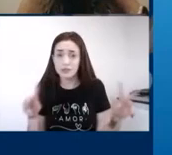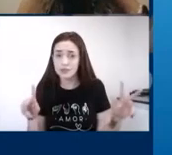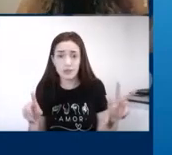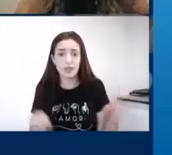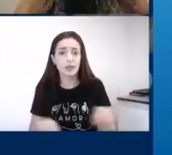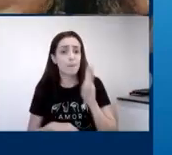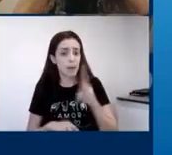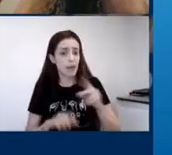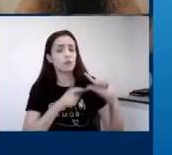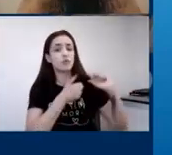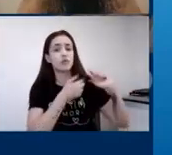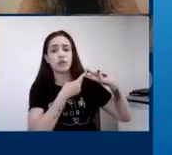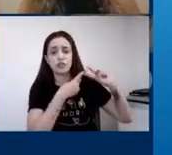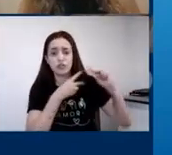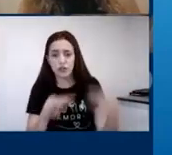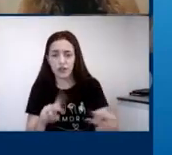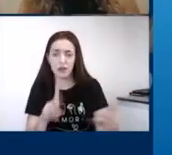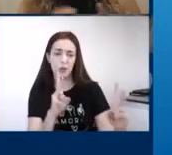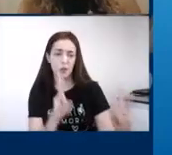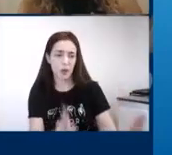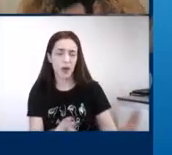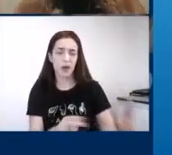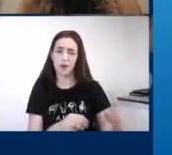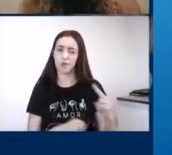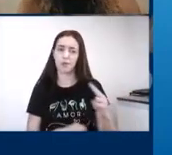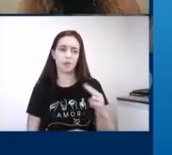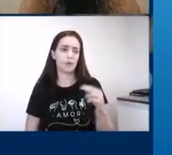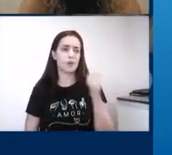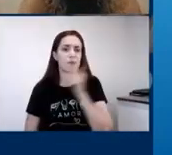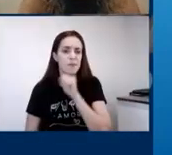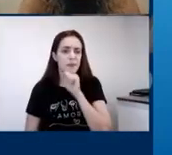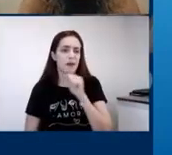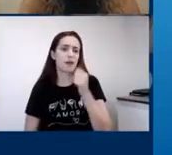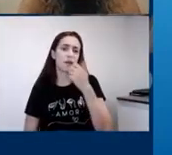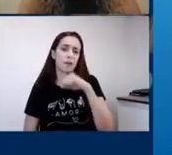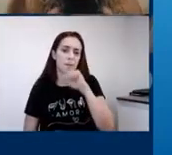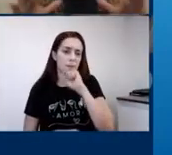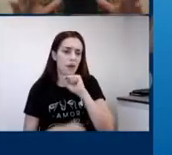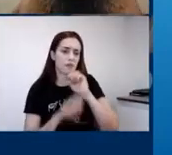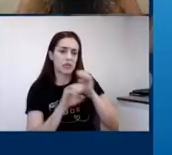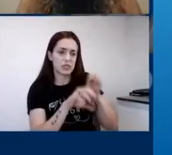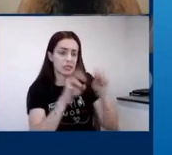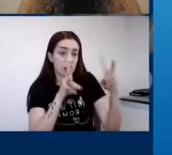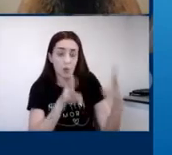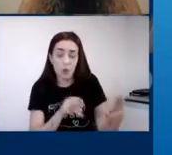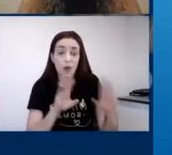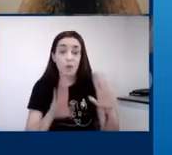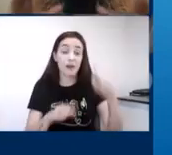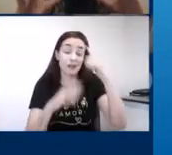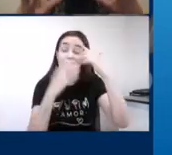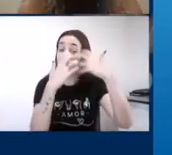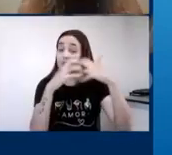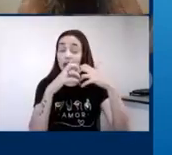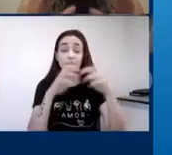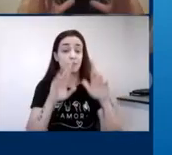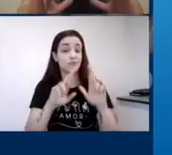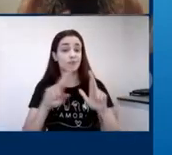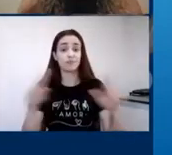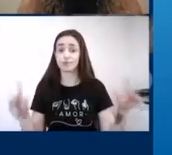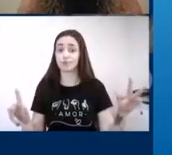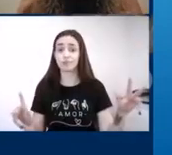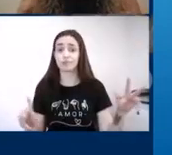muito semelhante, estímulos muito semelhantes, mas um funcionamento muito distinto. O cérebro da gente, ele